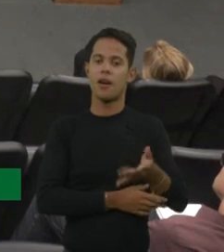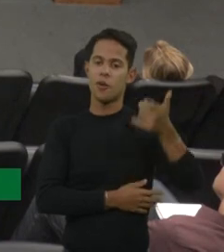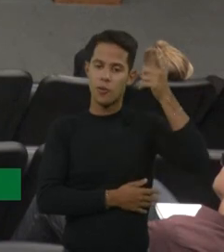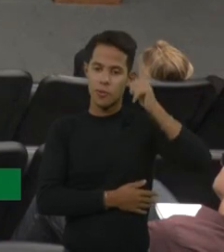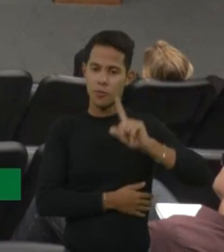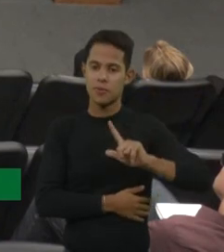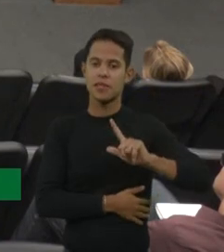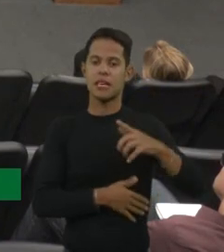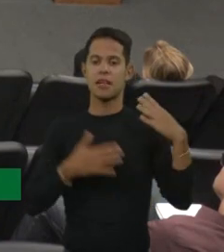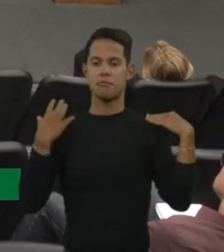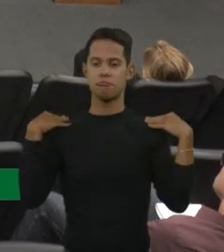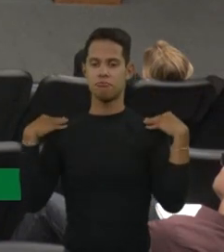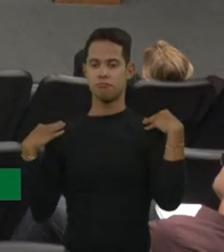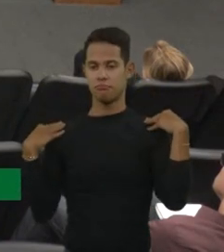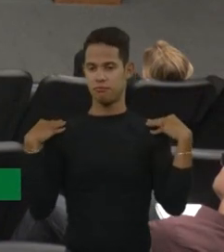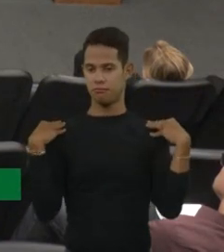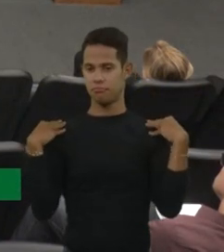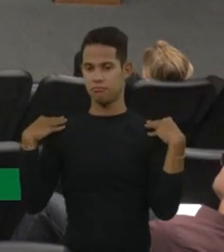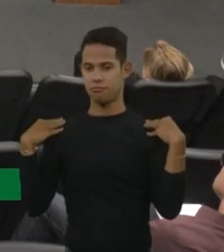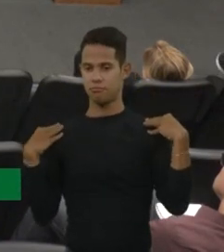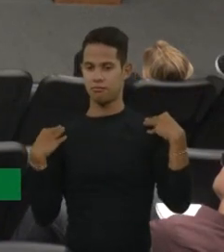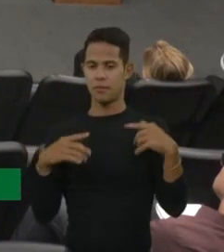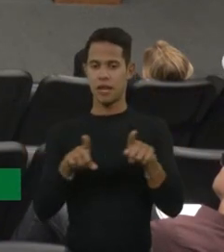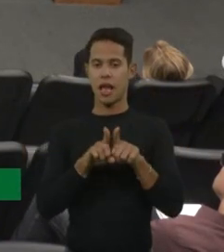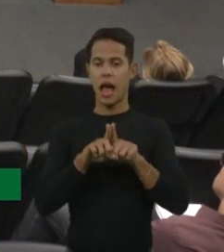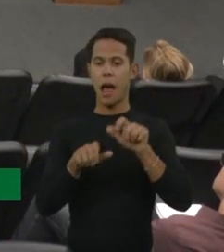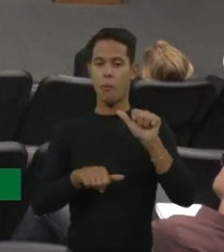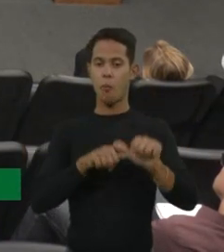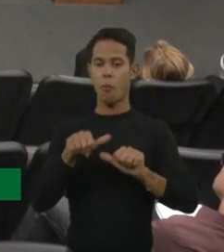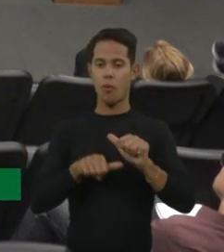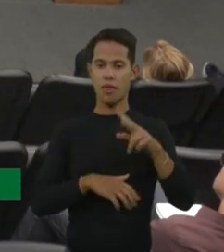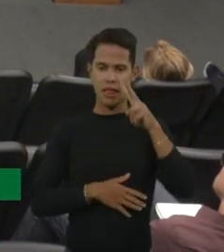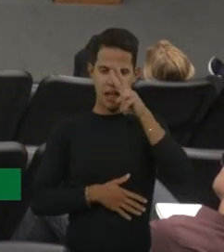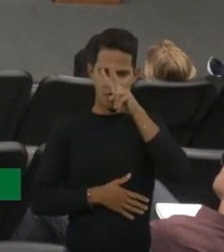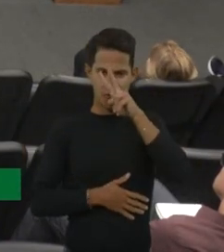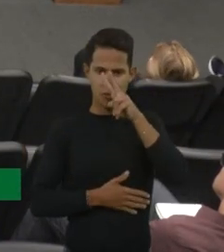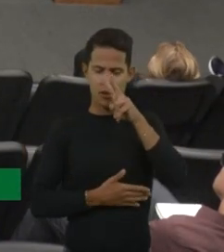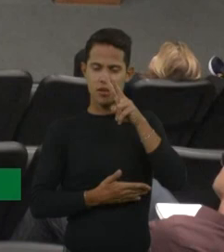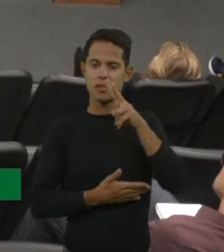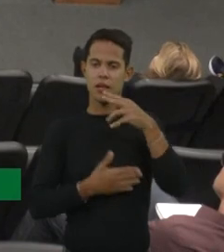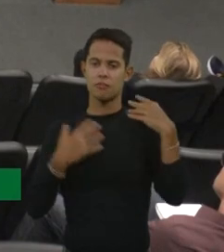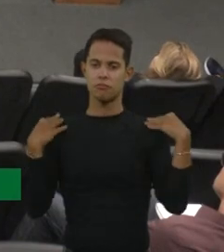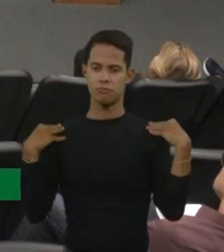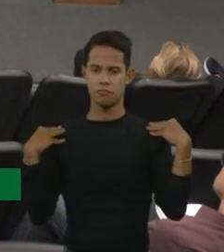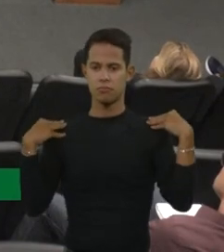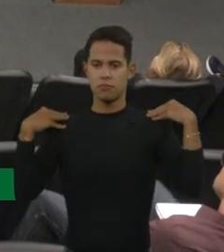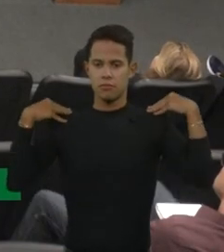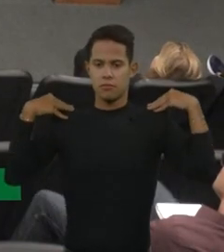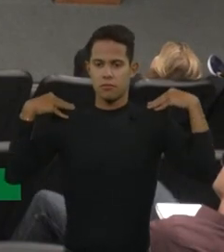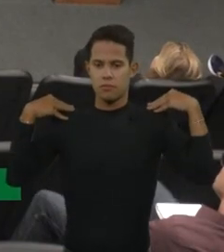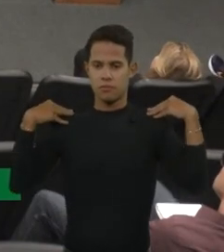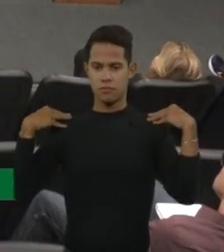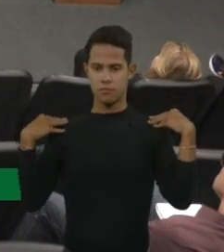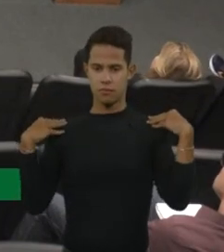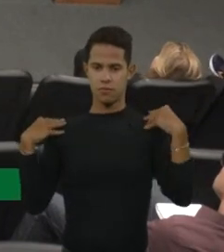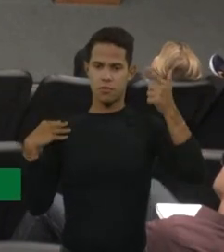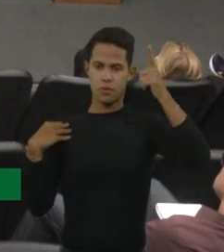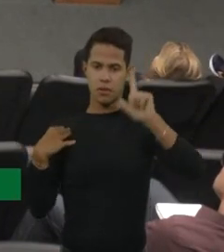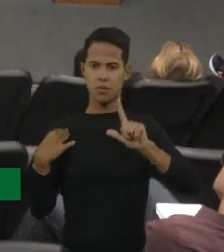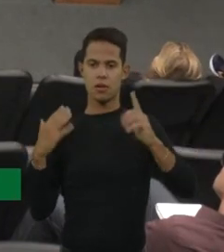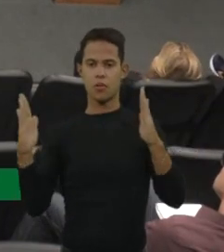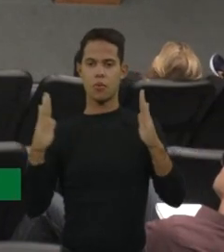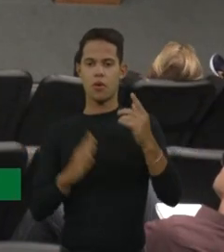sustento de tronco, olha a mudança da força nos membros superiores, conseguindo elevar, erguer quanto à gravidade, aqui com dez meses,